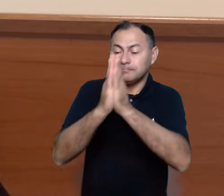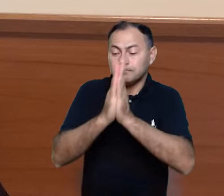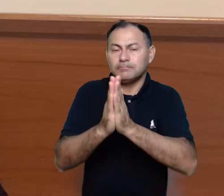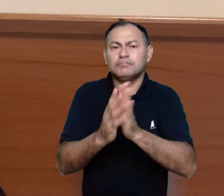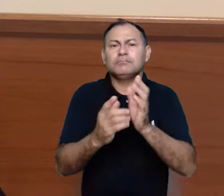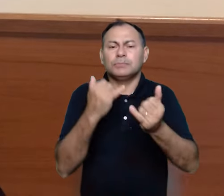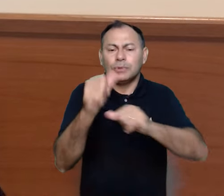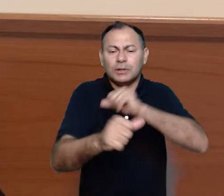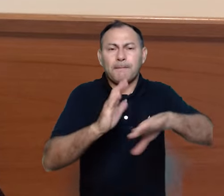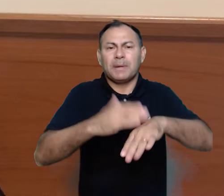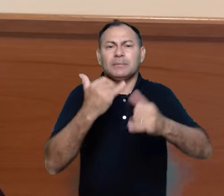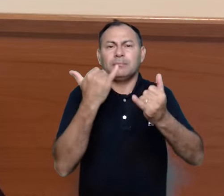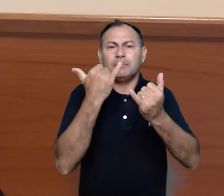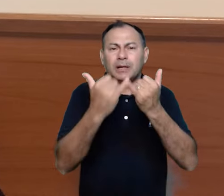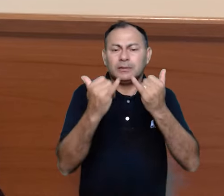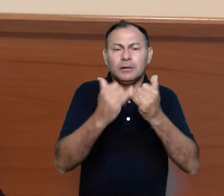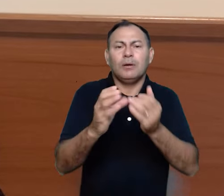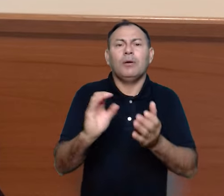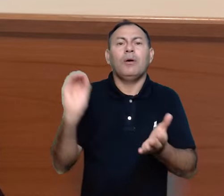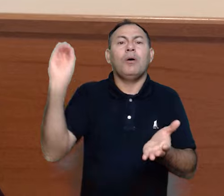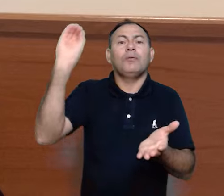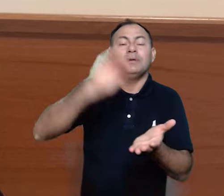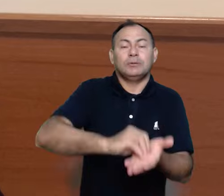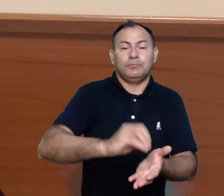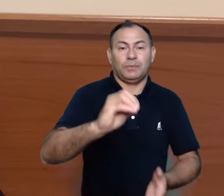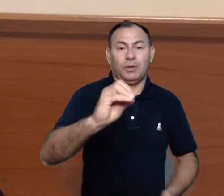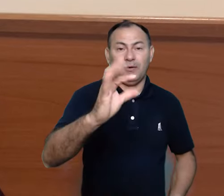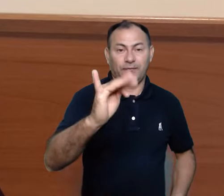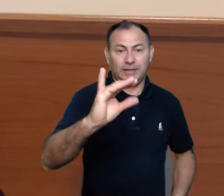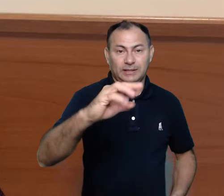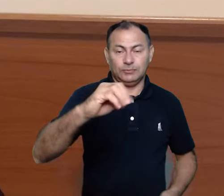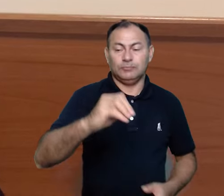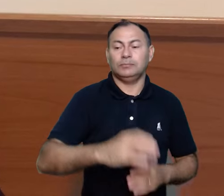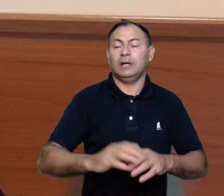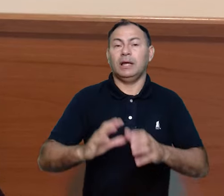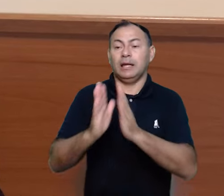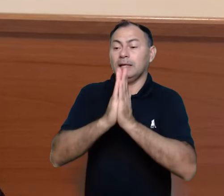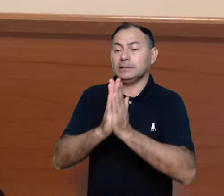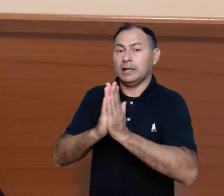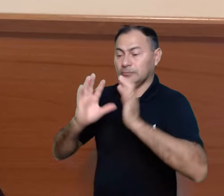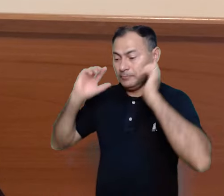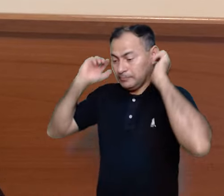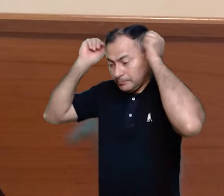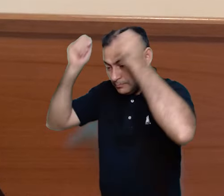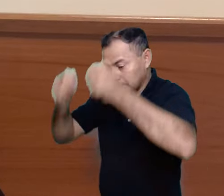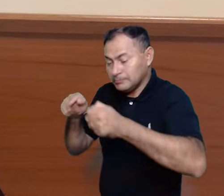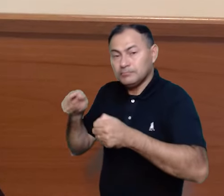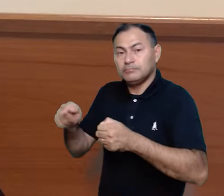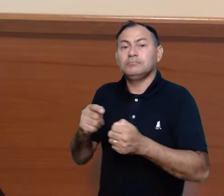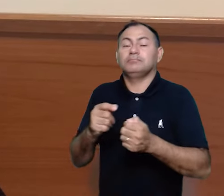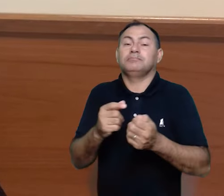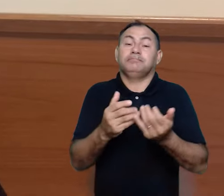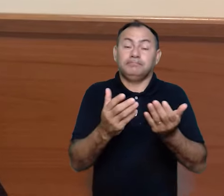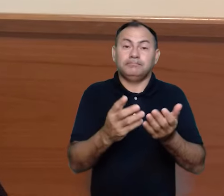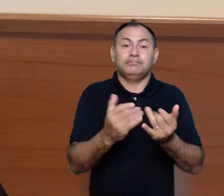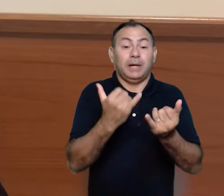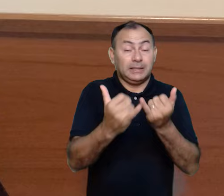parecidos com o ofício celebrado nos mosteiros pelos monges,